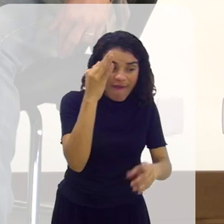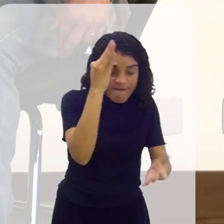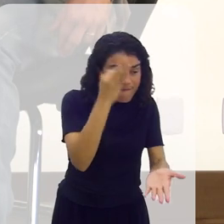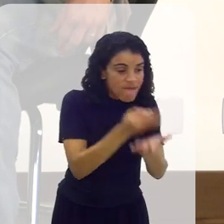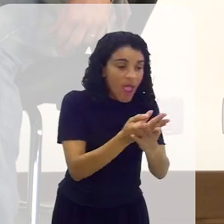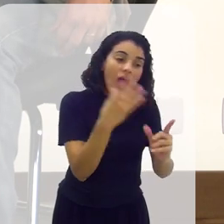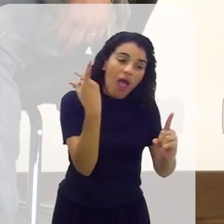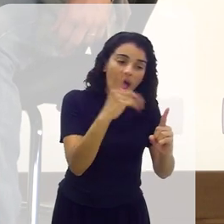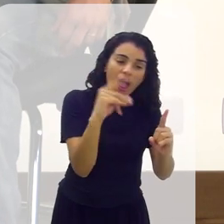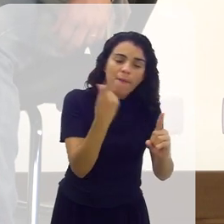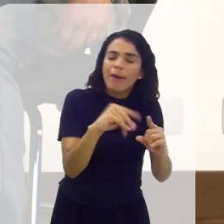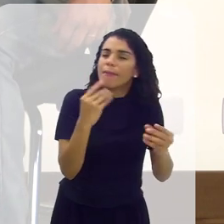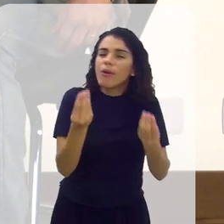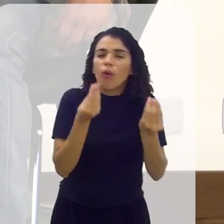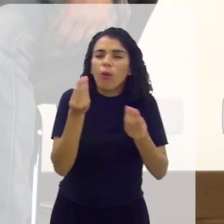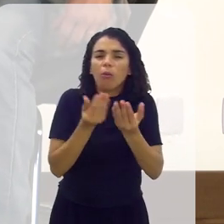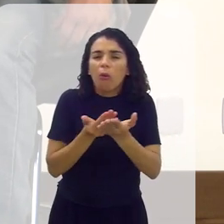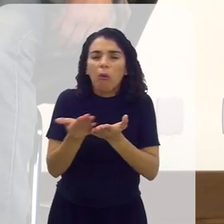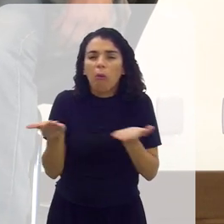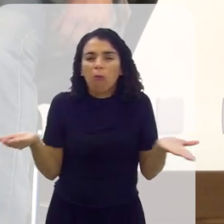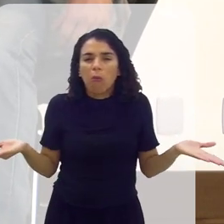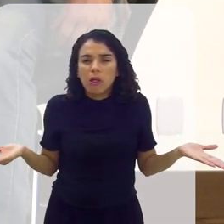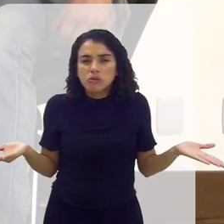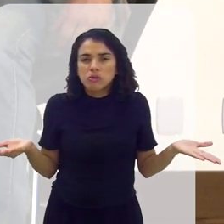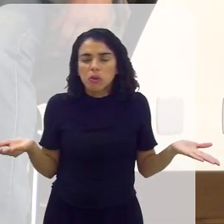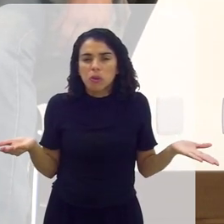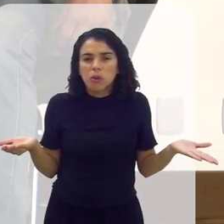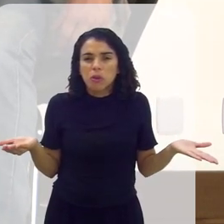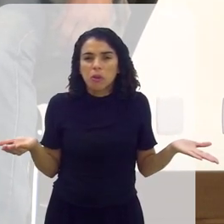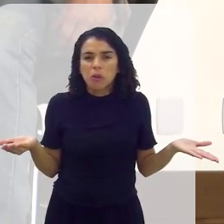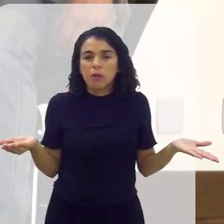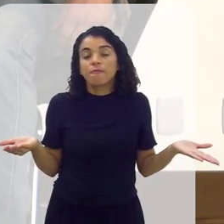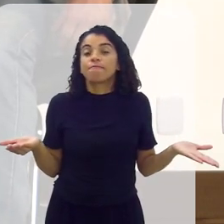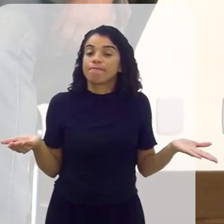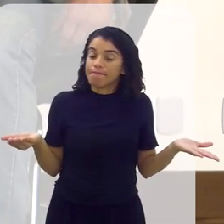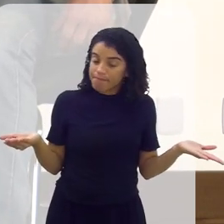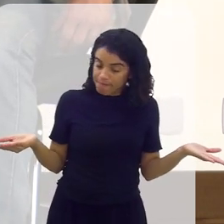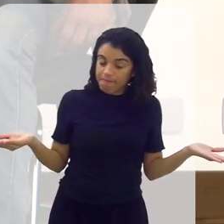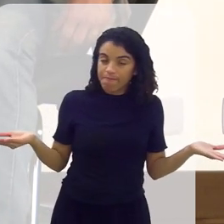que isso está partindo de onde? Como é que isso começou?